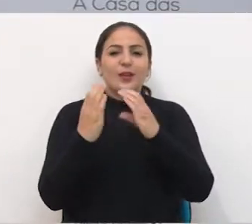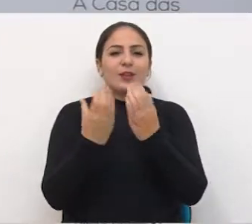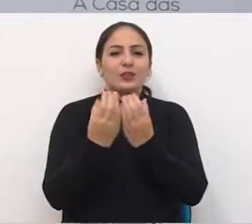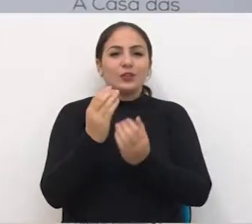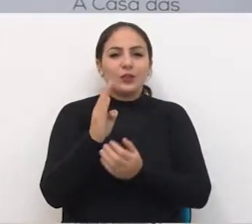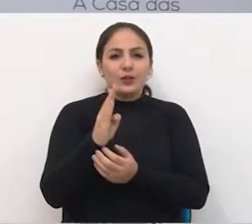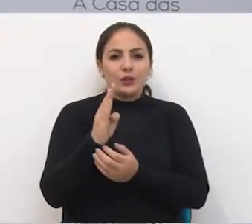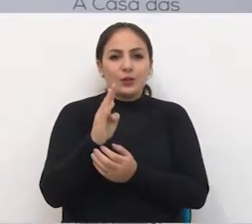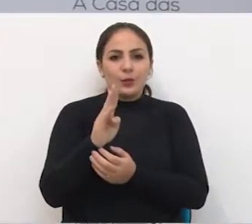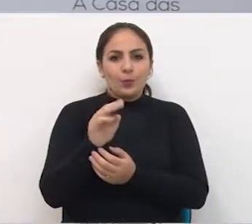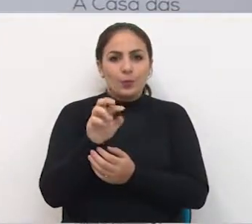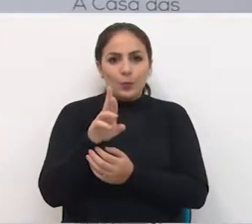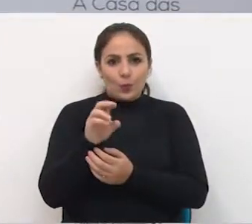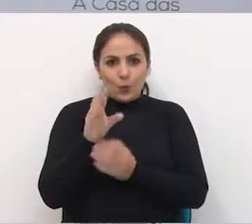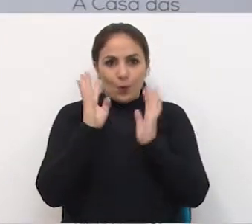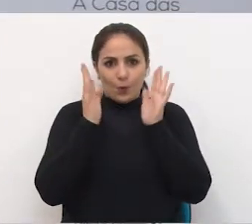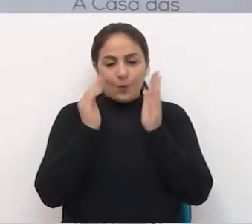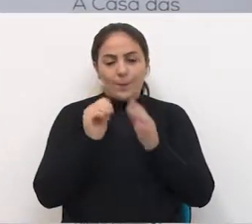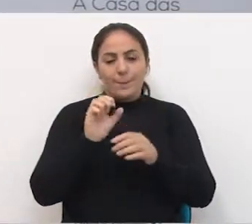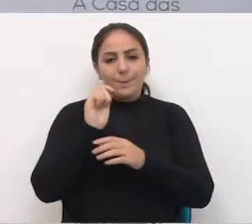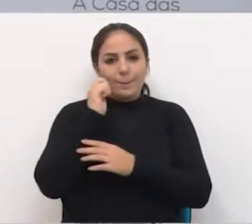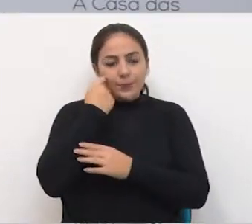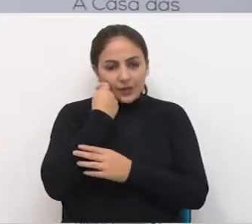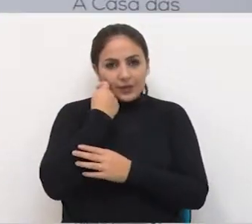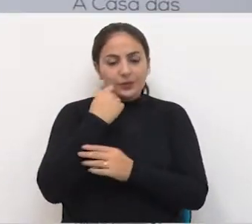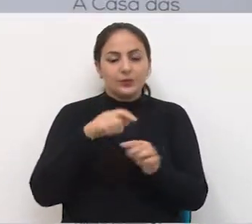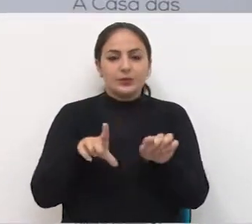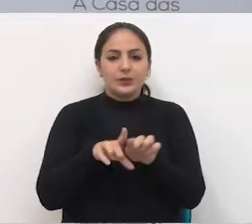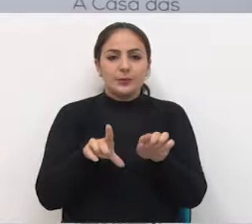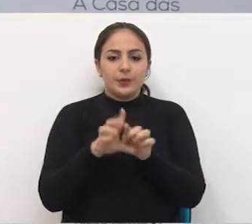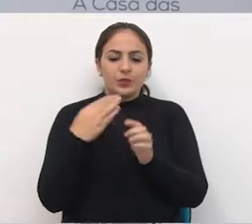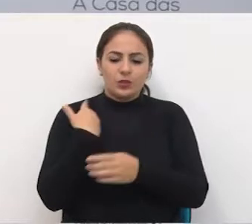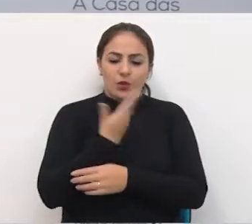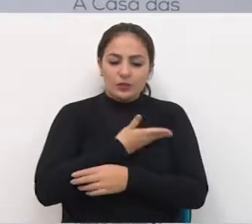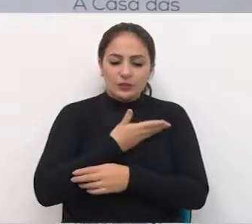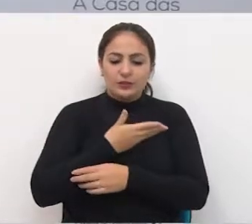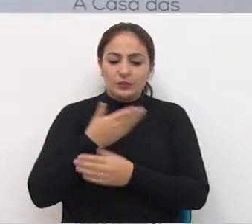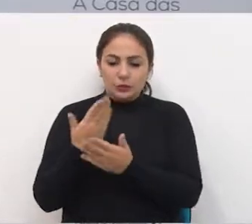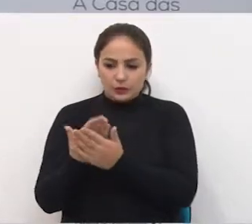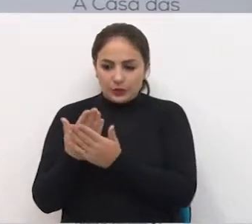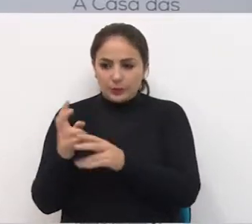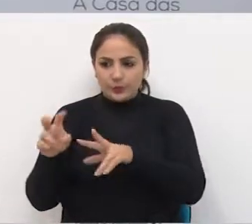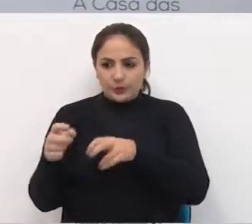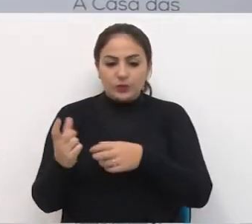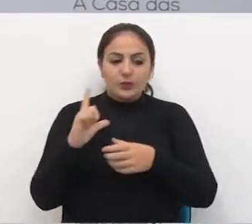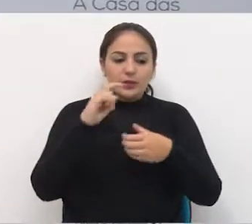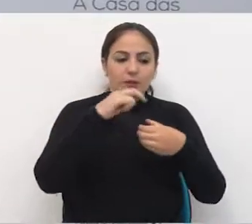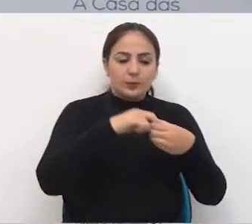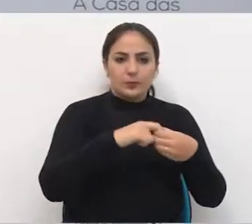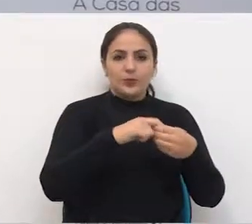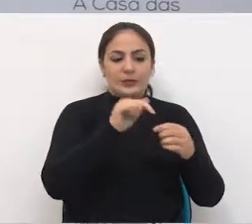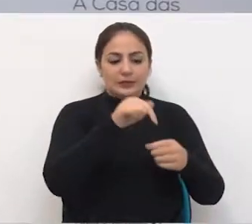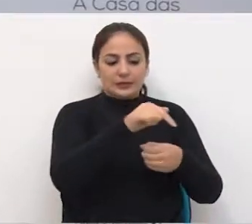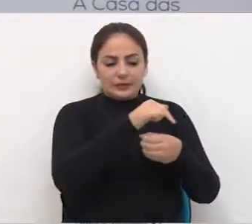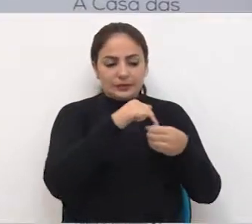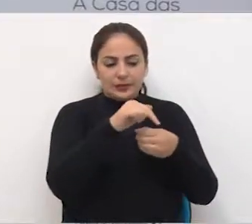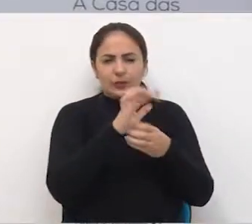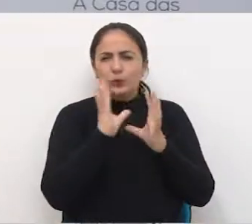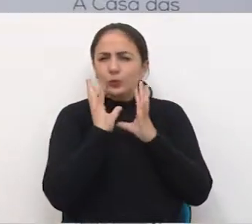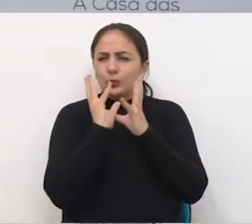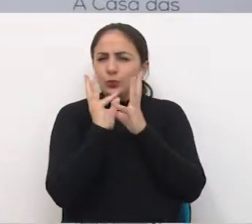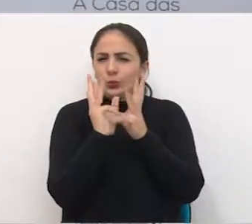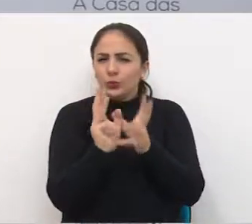E estudamos no interior, depois passamos a estudar aqui na cidade. Então fizemos todos um elo nesse primeiro grande expediente.